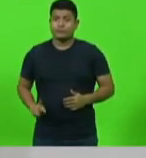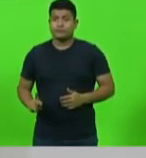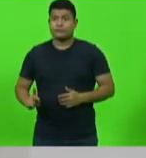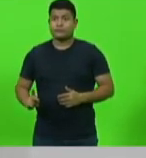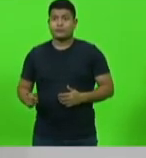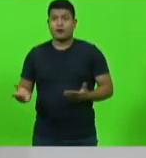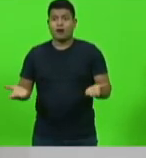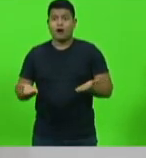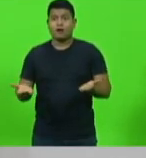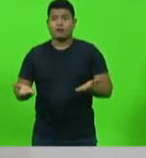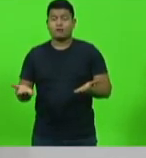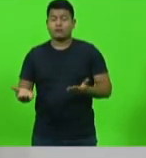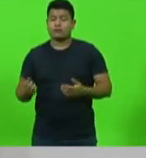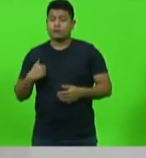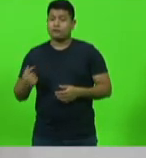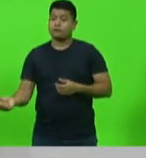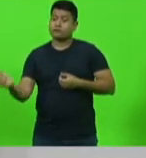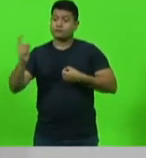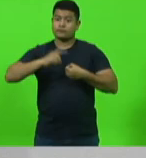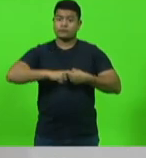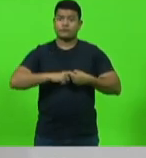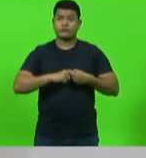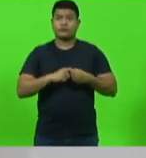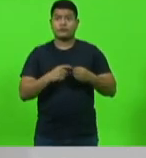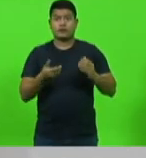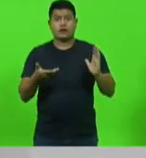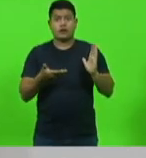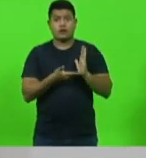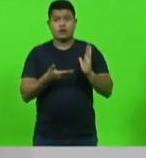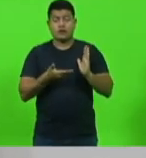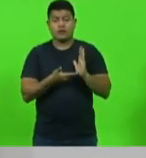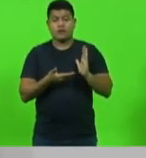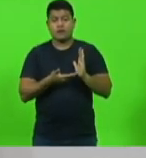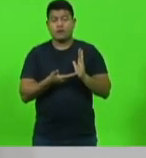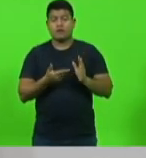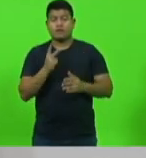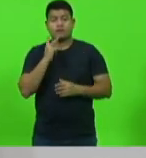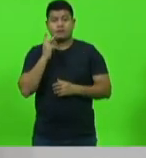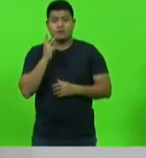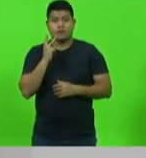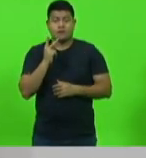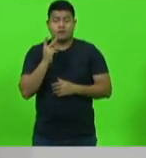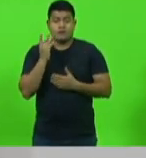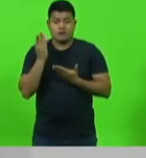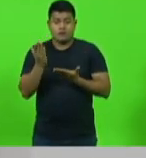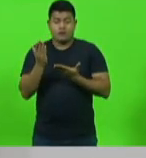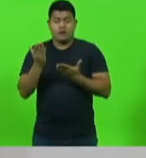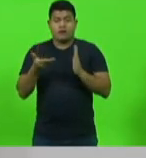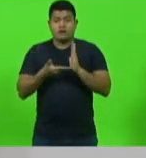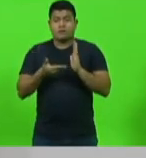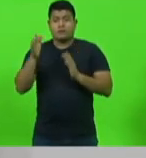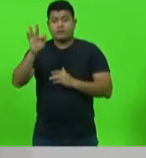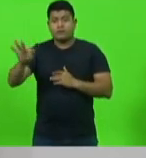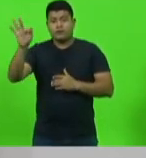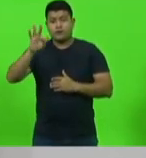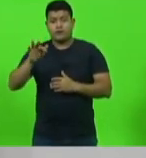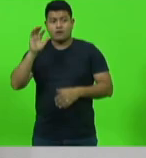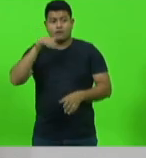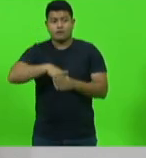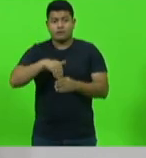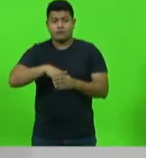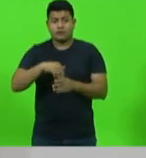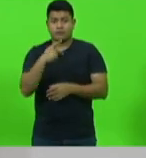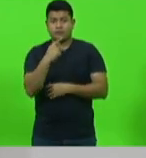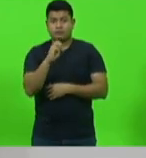plenário da Câmara Federal a votação da proposta emenda à Constituição a chamada PEC 32, a chamada Reforma